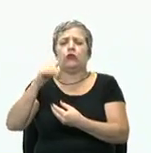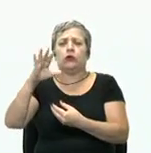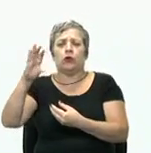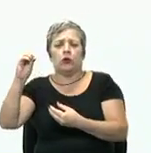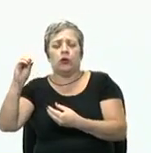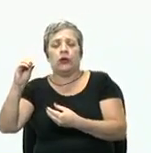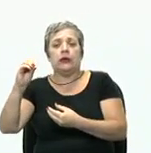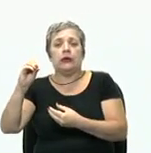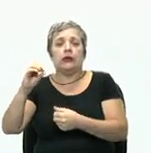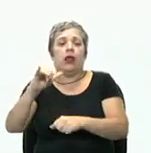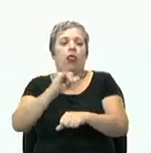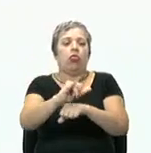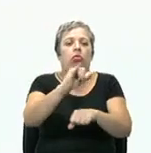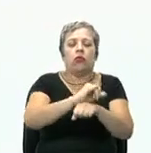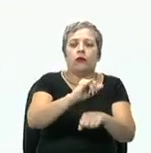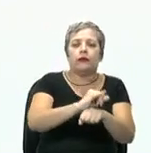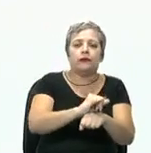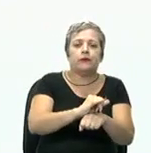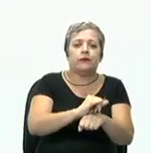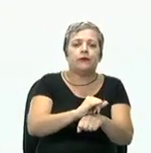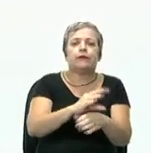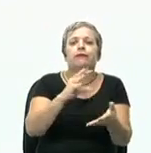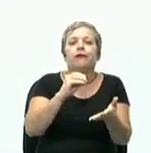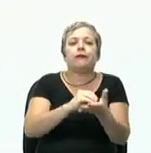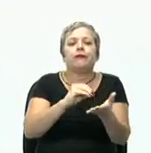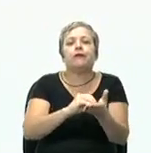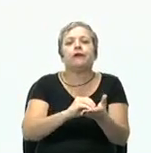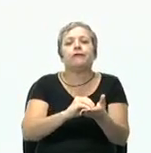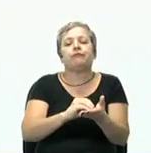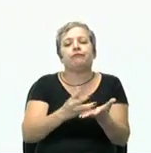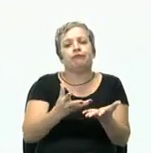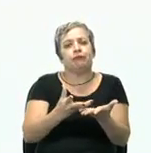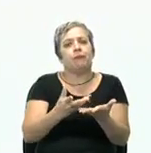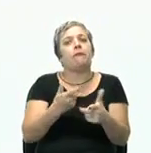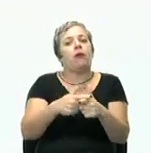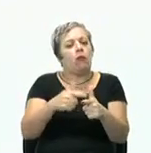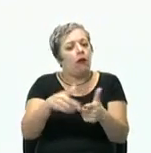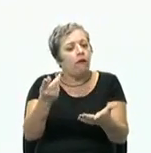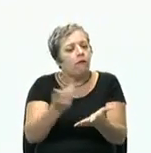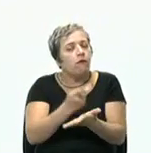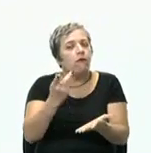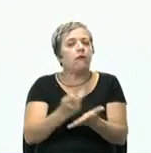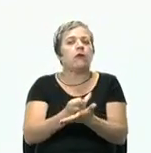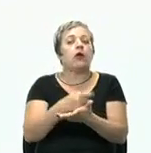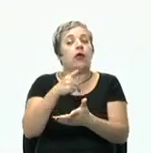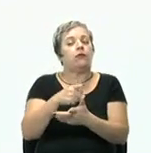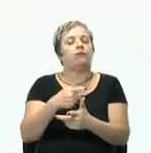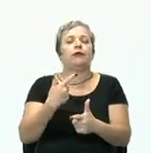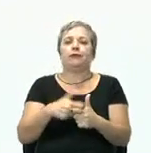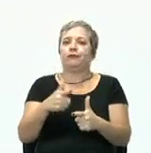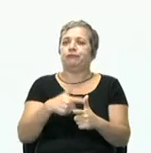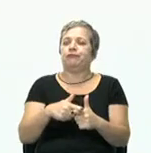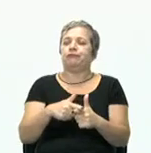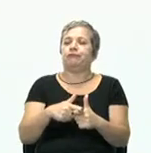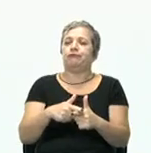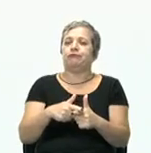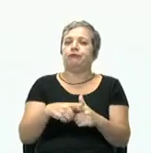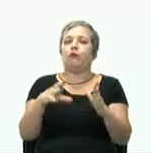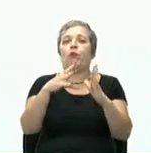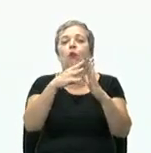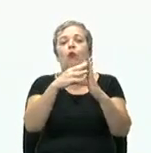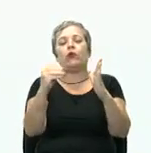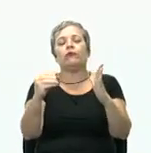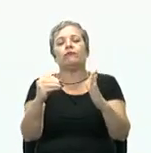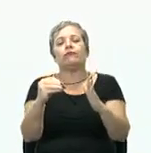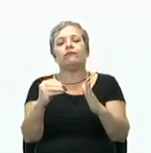ele tem autoridade para aquilo, está ficando o quê? Uma falha naquele processo. E esse é o problema. O modelo tem